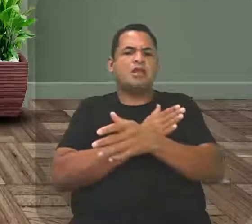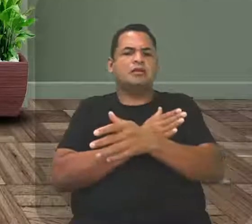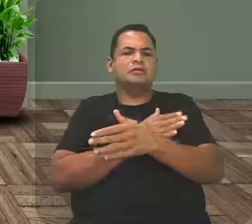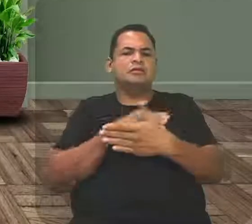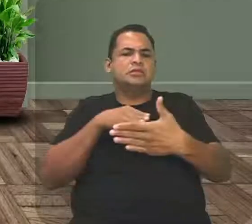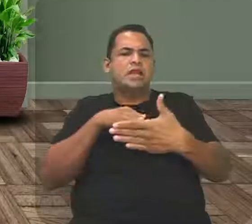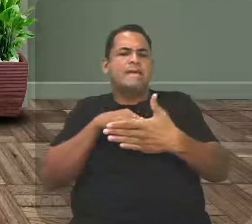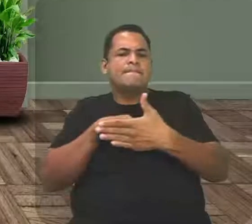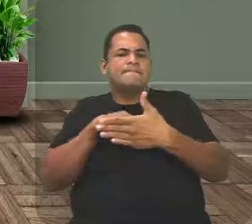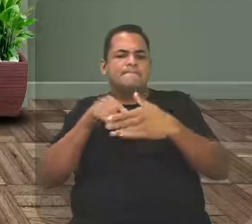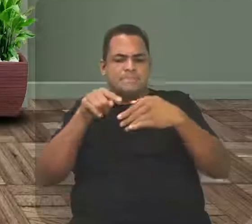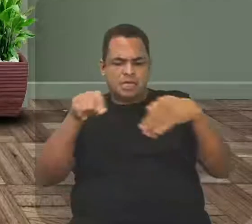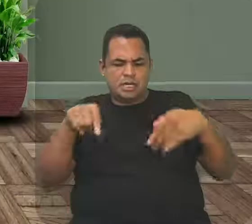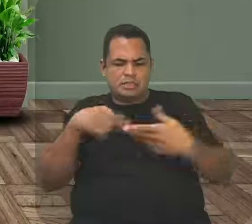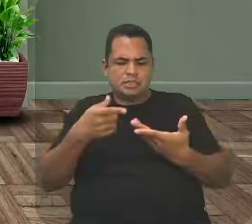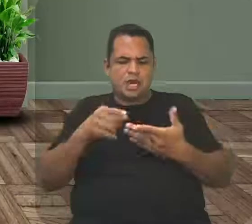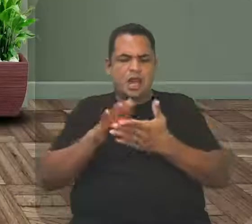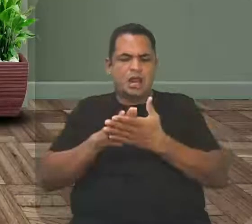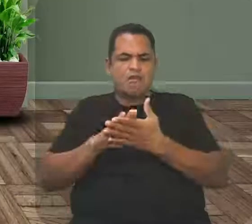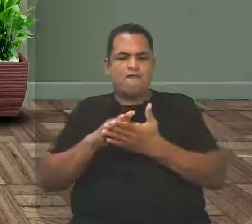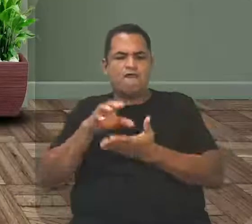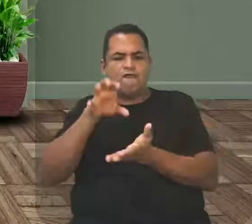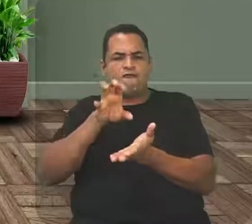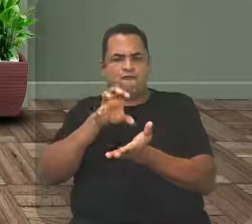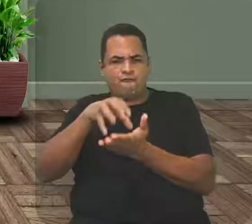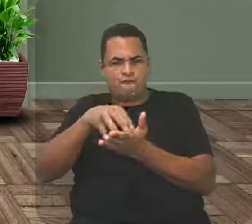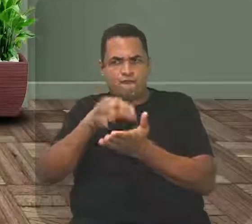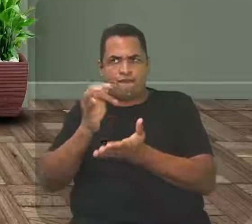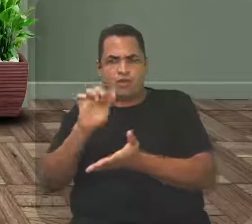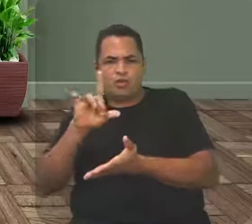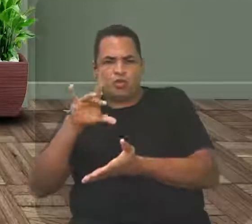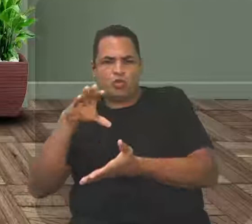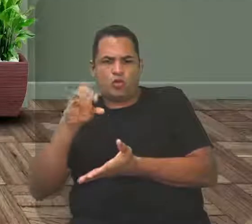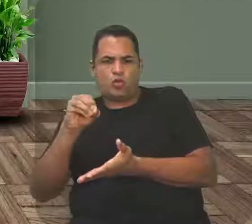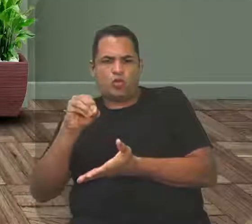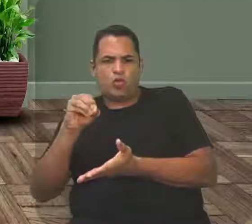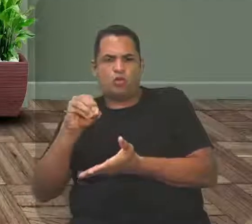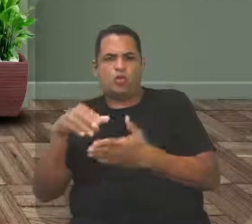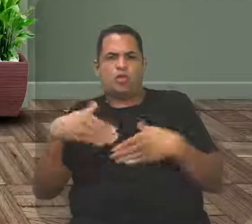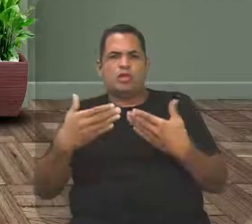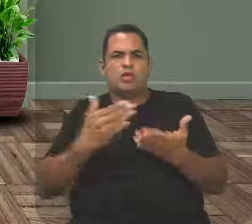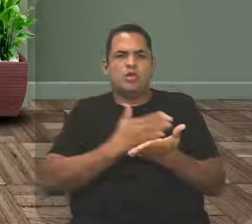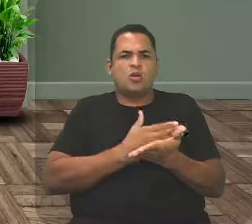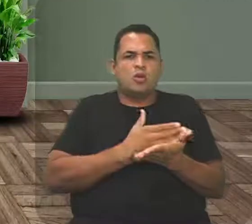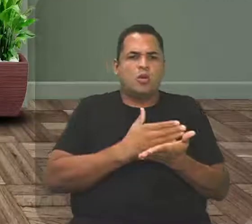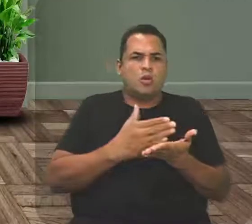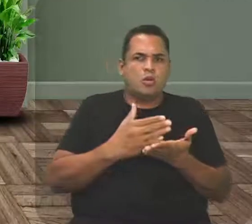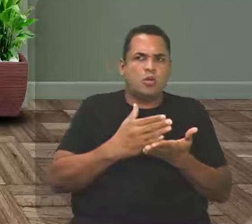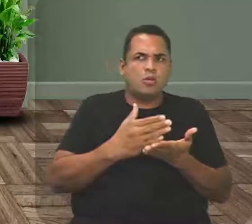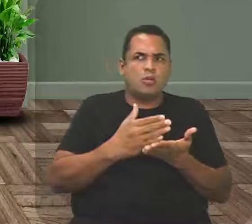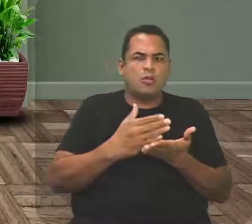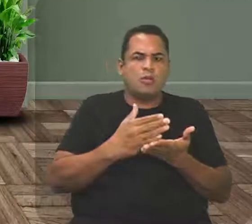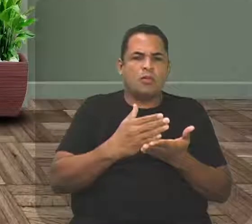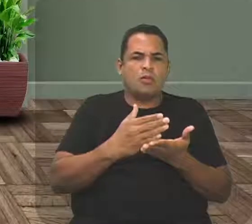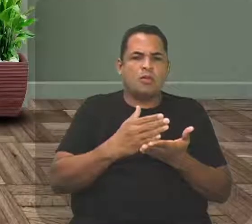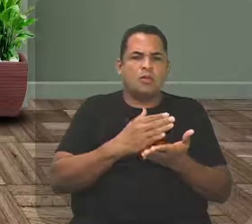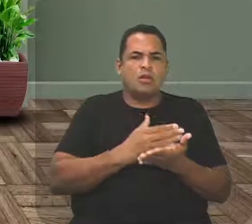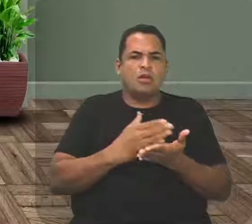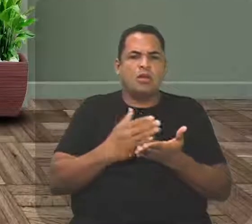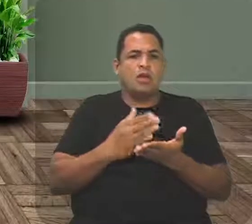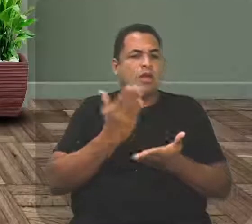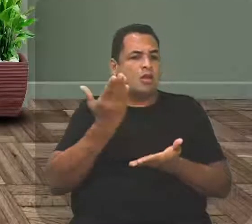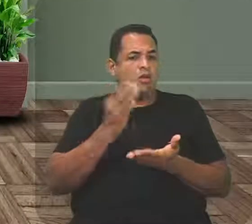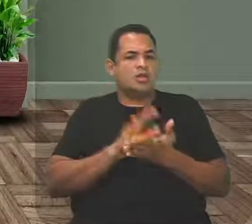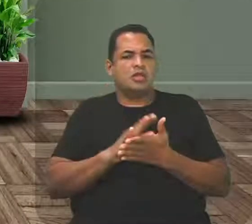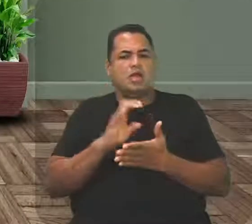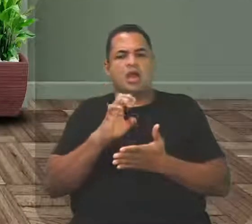feudos. Já no final, lá no início, praticamente, da alta, da baixa Idade